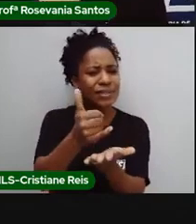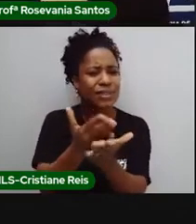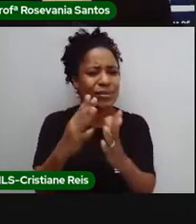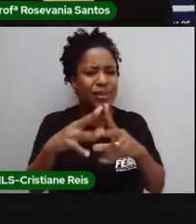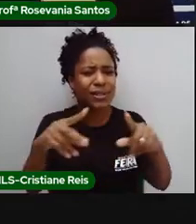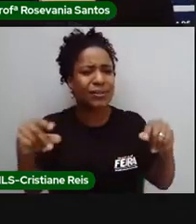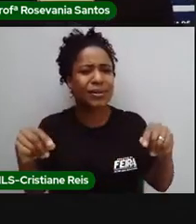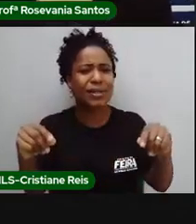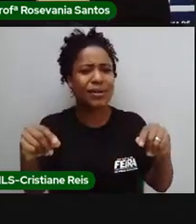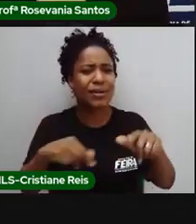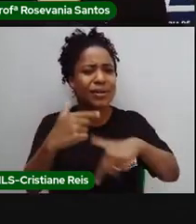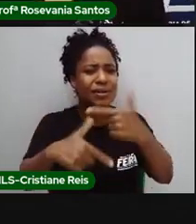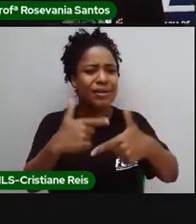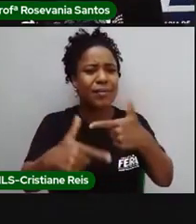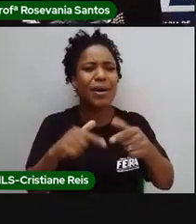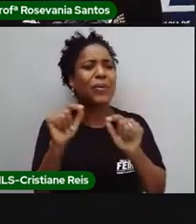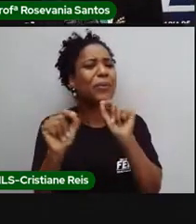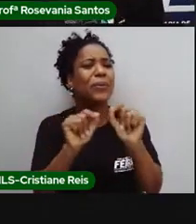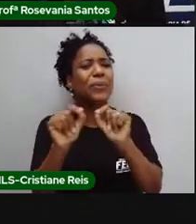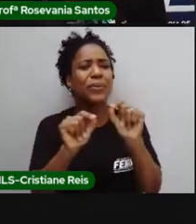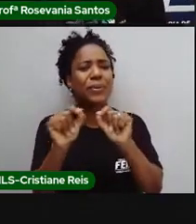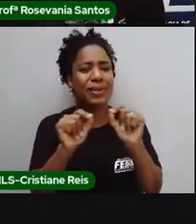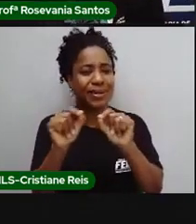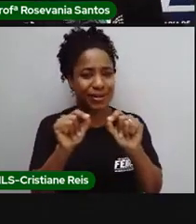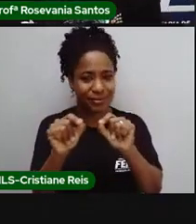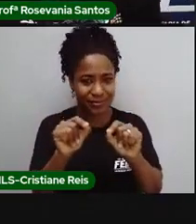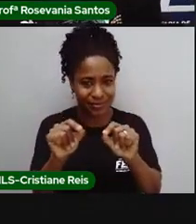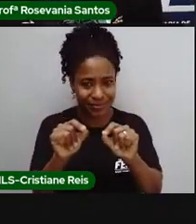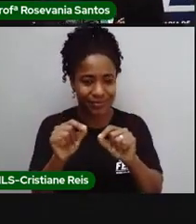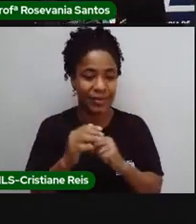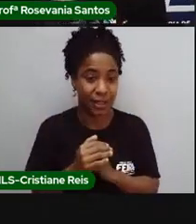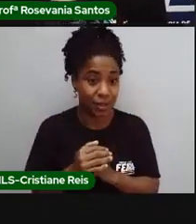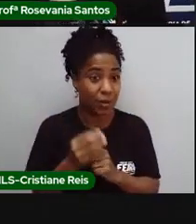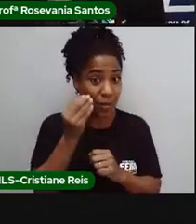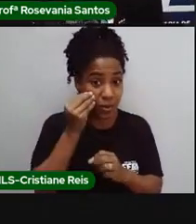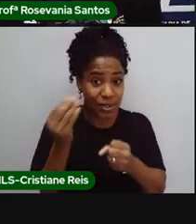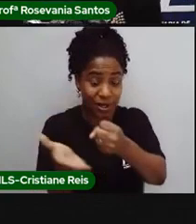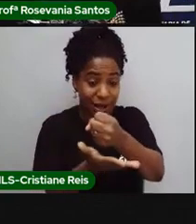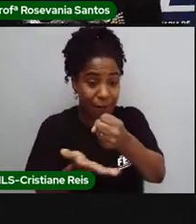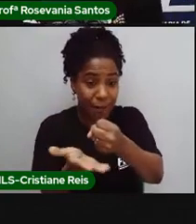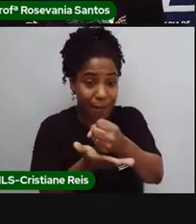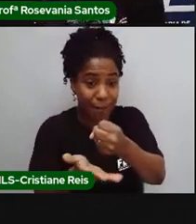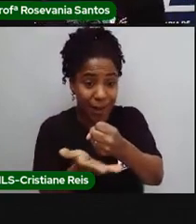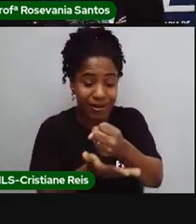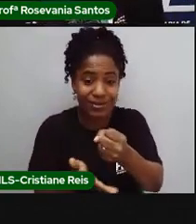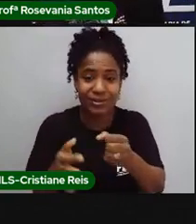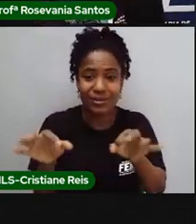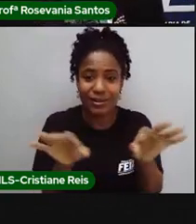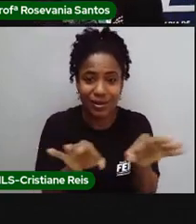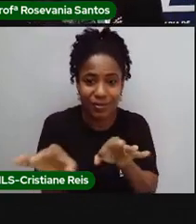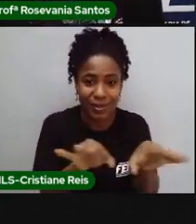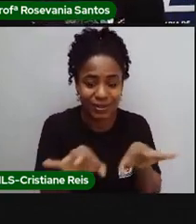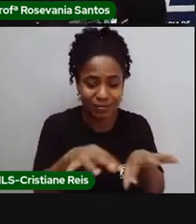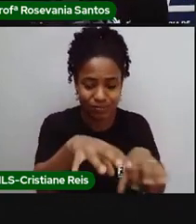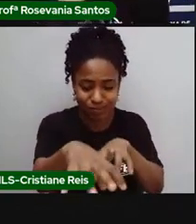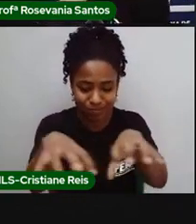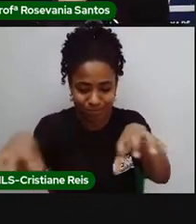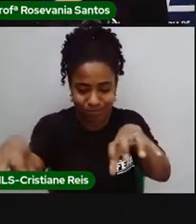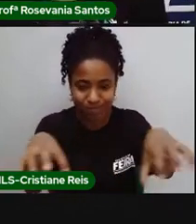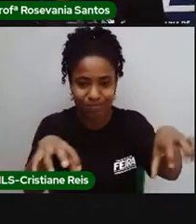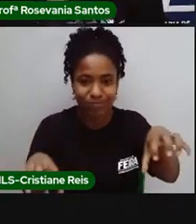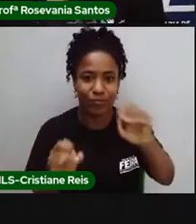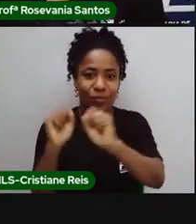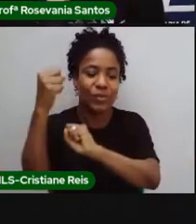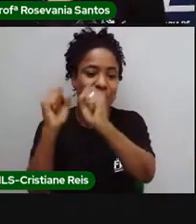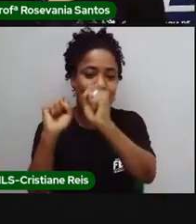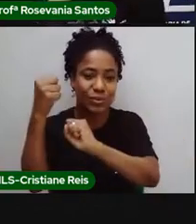a gente fechar essa situação, é base da arrumação do espaço industrial, aprofundamento da diferença de função,